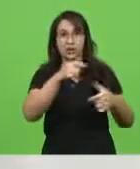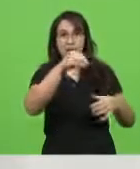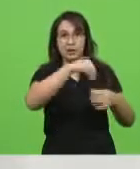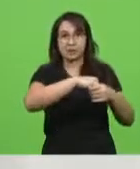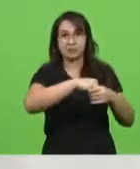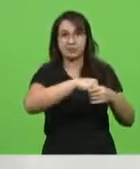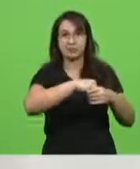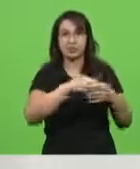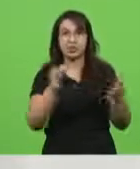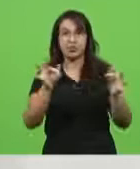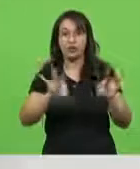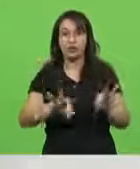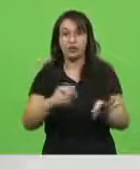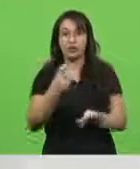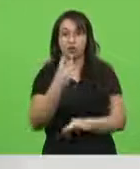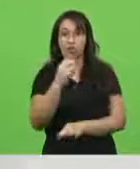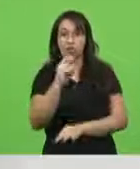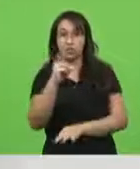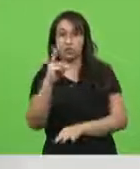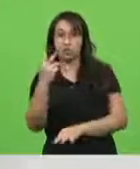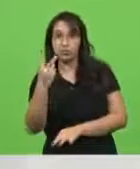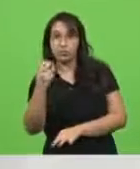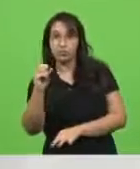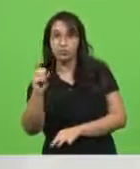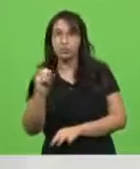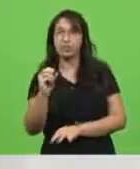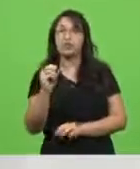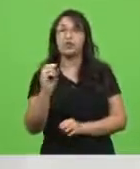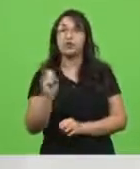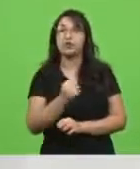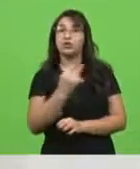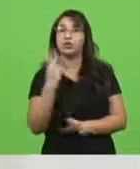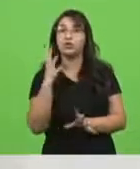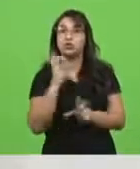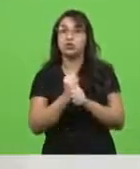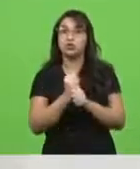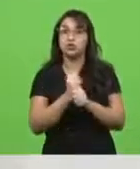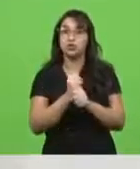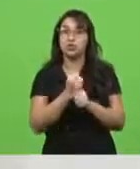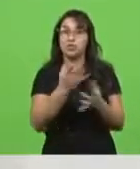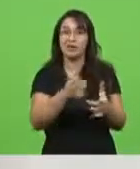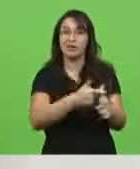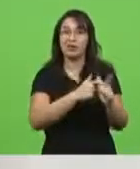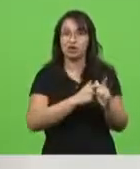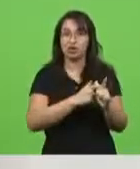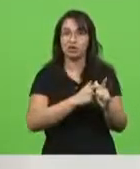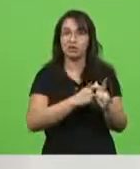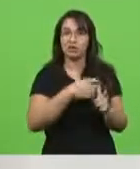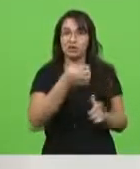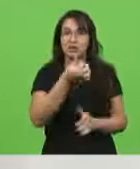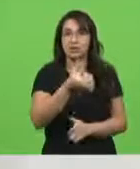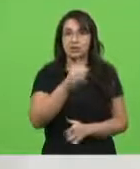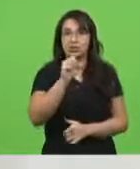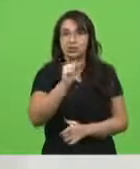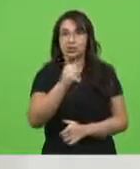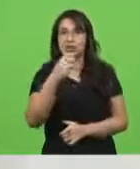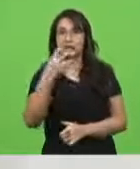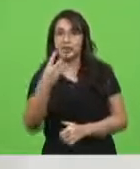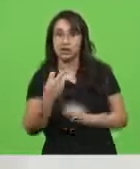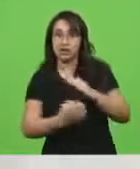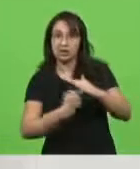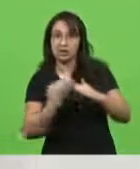final de 2020, ficaram sobrevivendo endividados 683 turísticas,